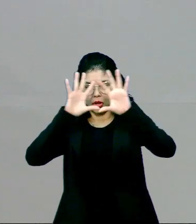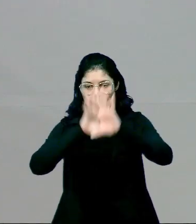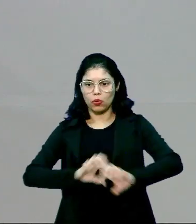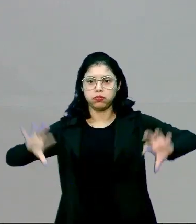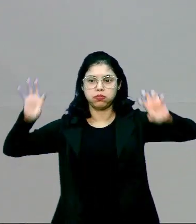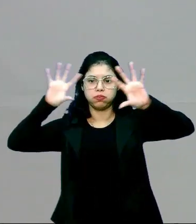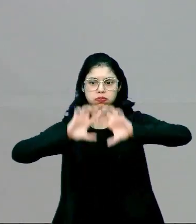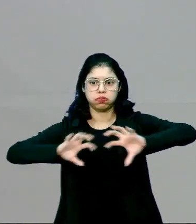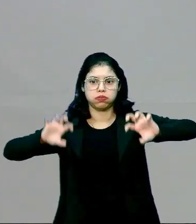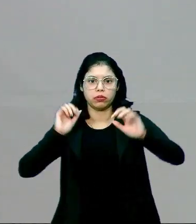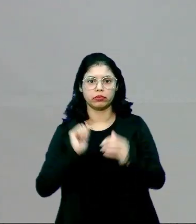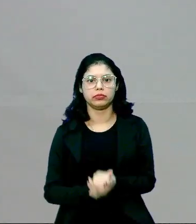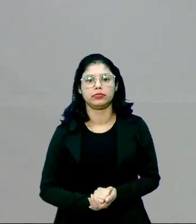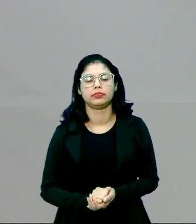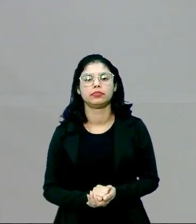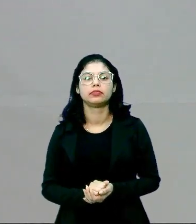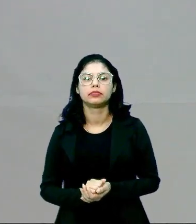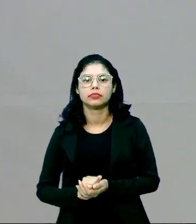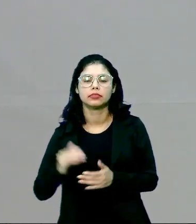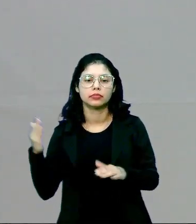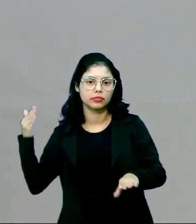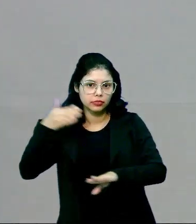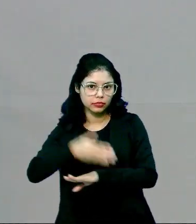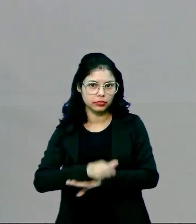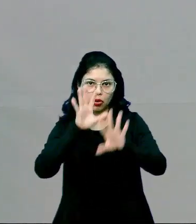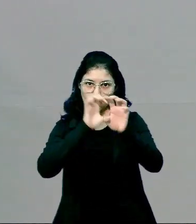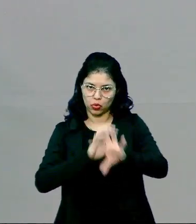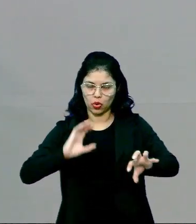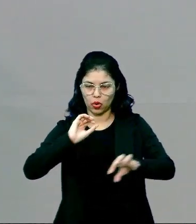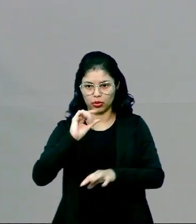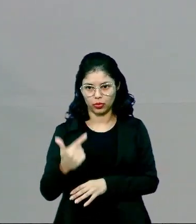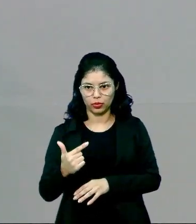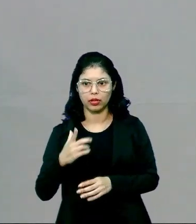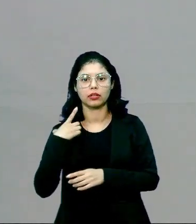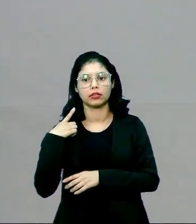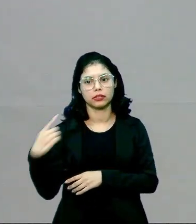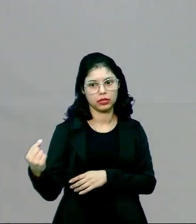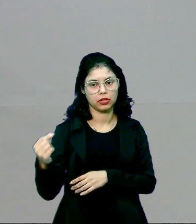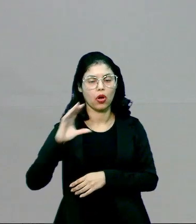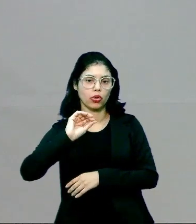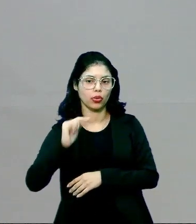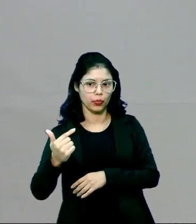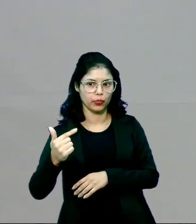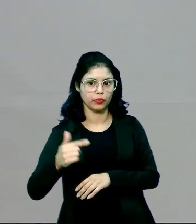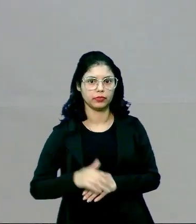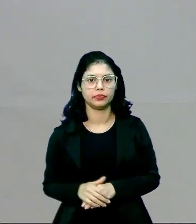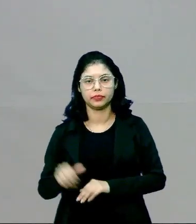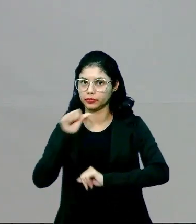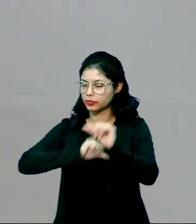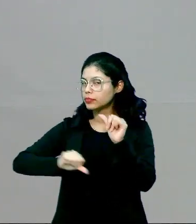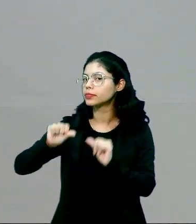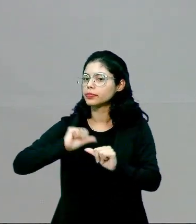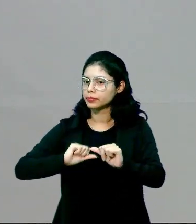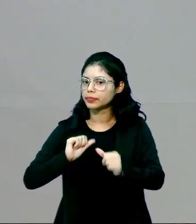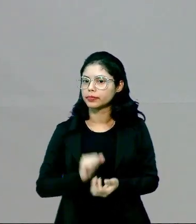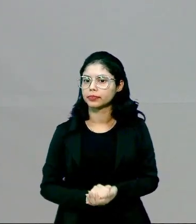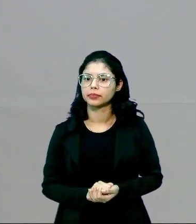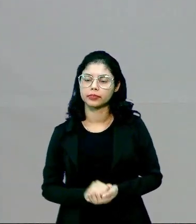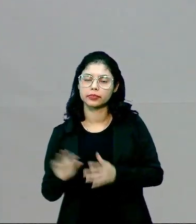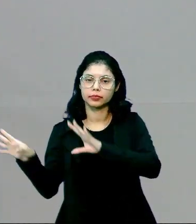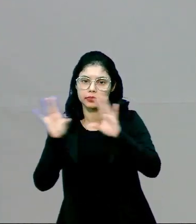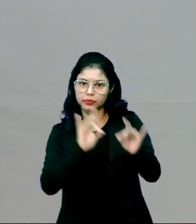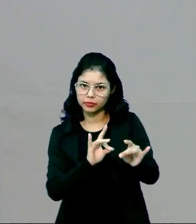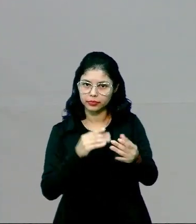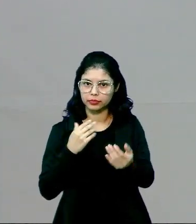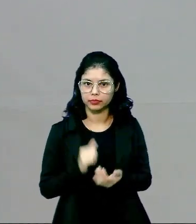gasosas. Como assim, professora? Entra gás carbônico, sai oxigênio. Isso é uma troca gasosa. E é através